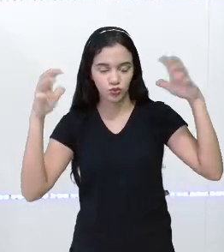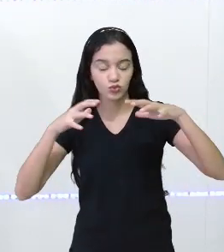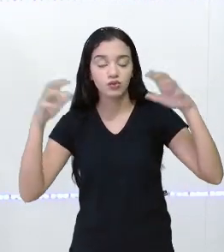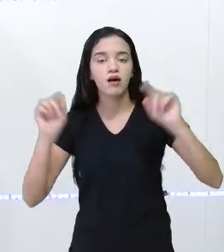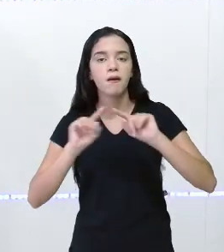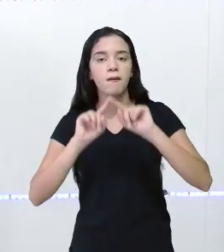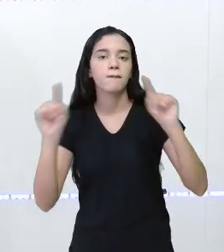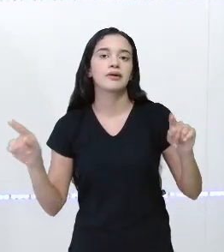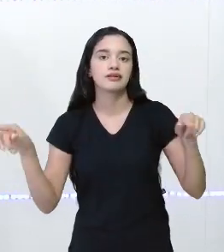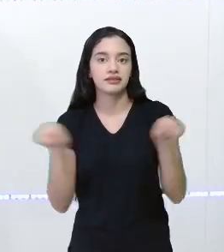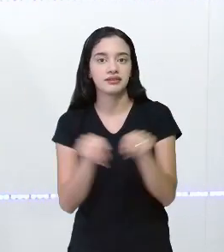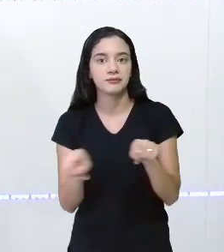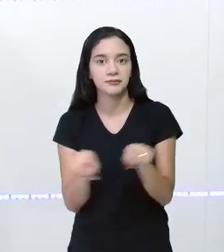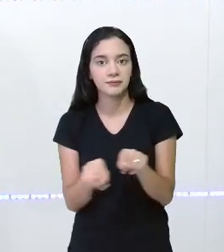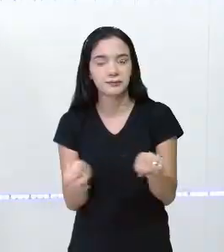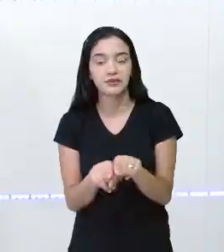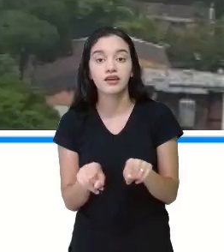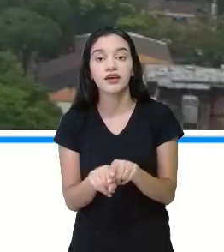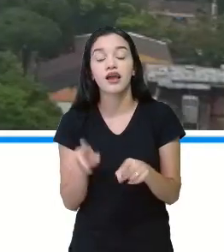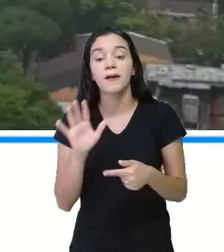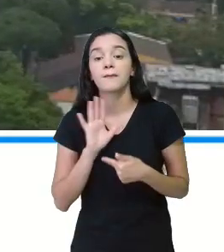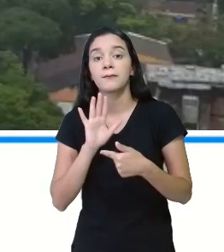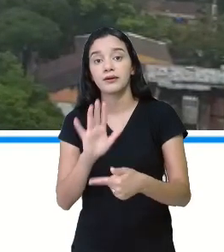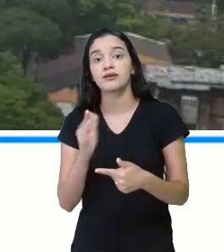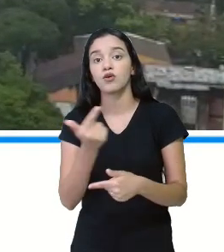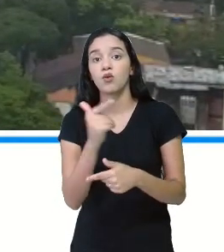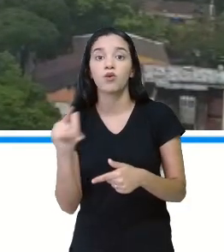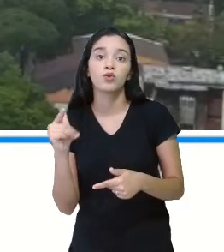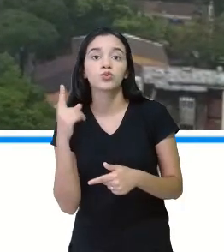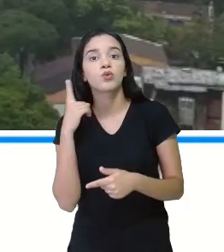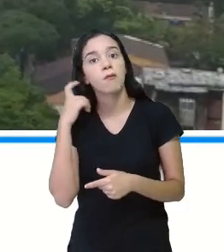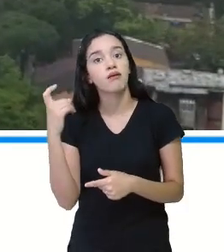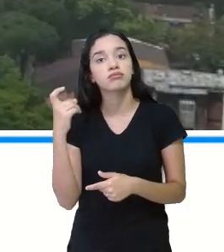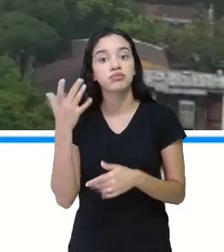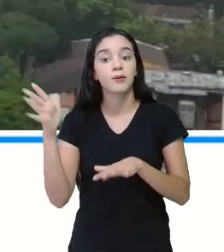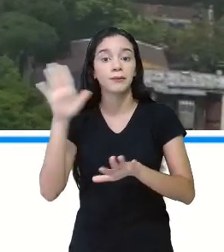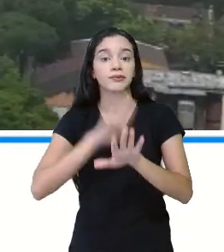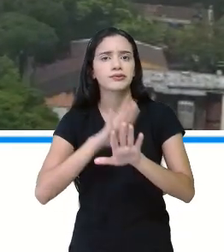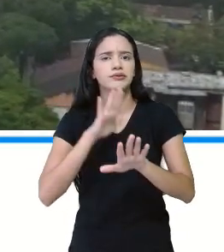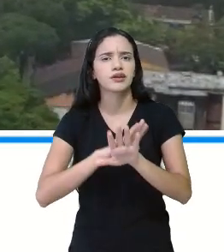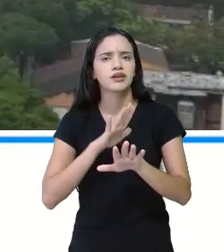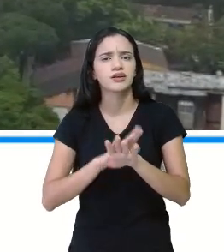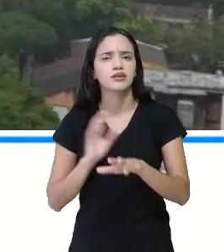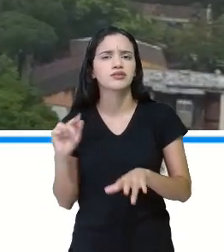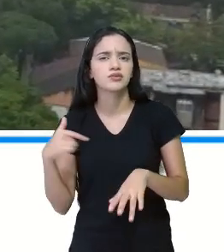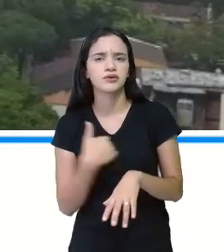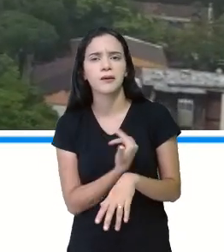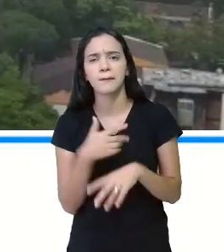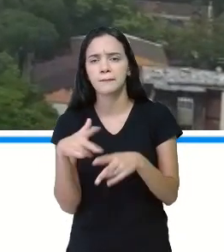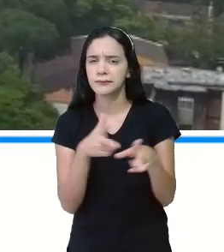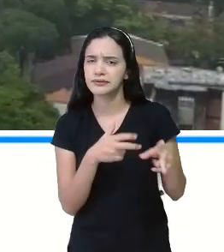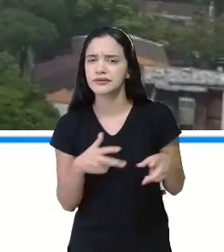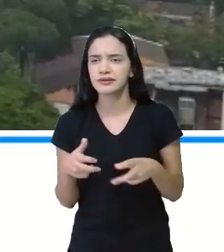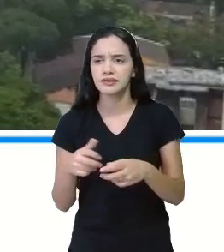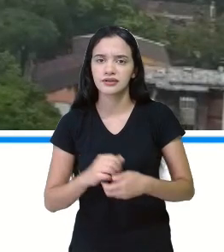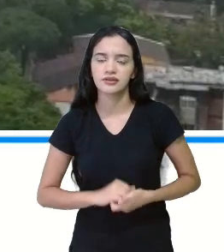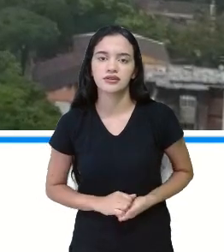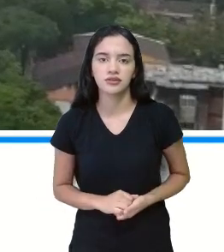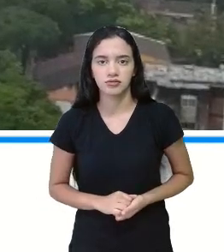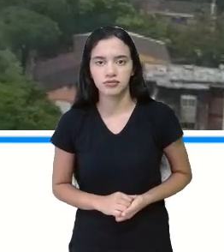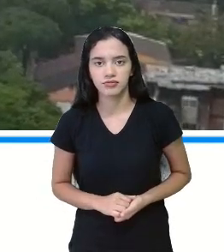Mas, além do barulho da chuva, também aparece um outro barulhinho aí por trás. Será que a gente identifica, professora Esté, que barulho é?